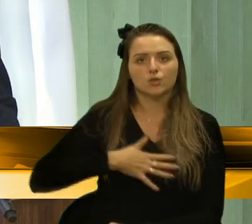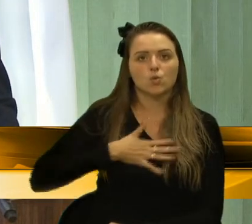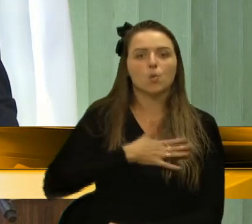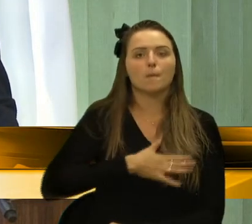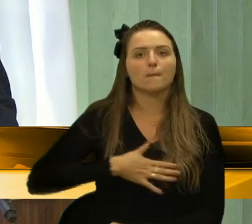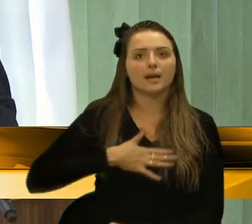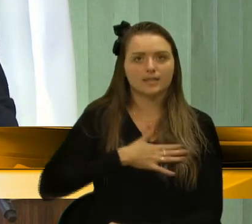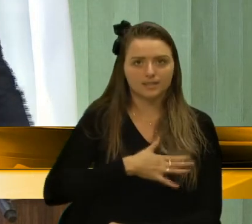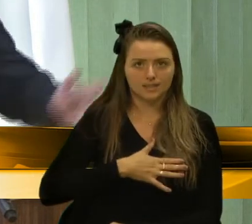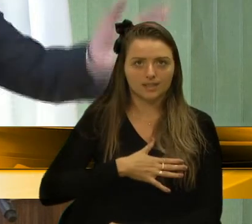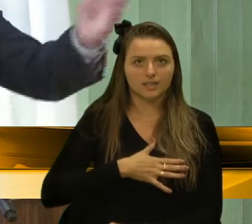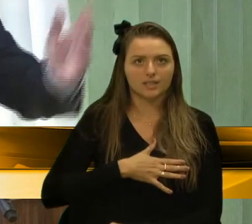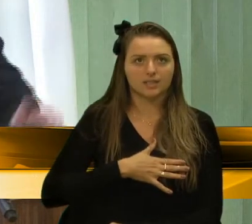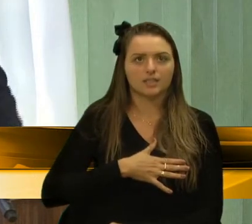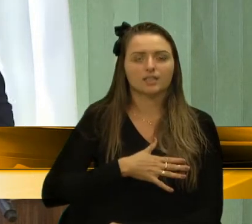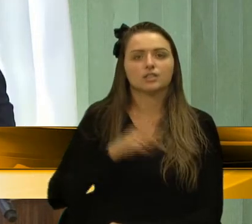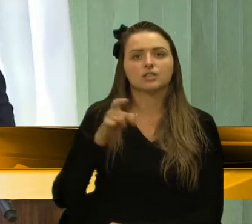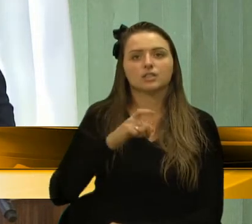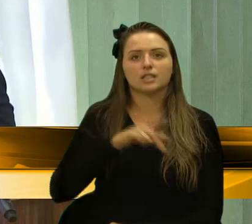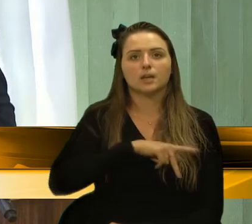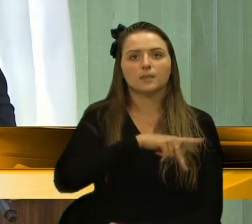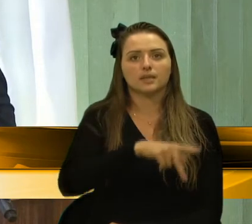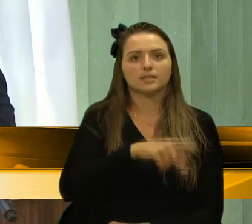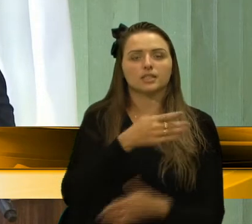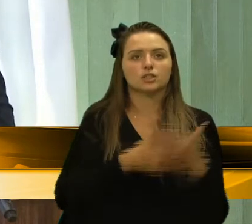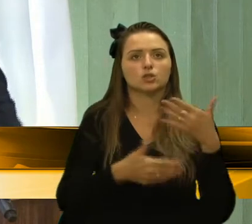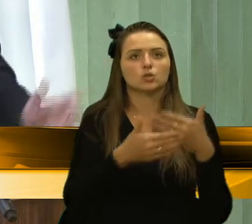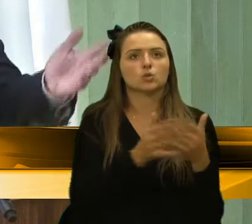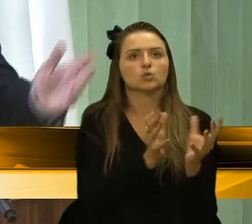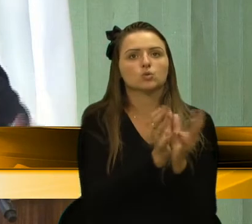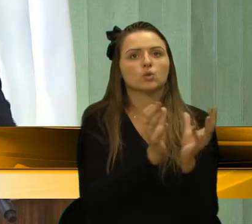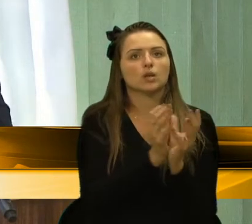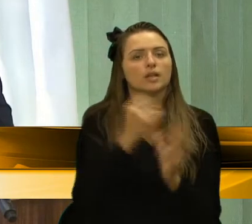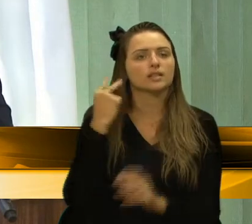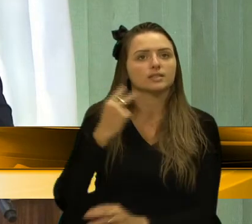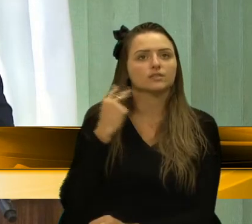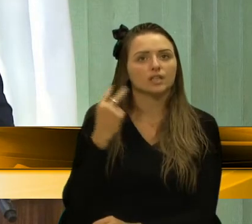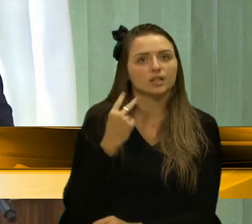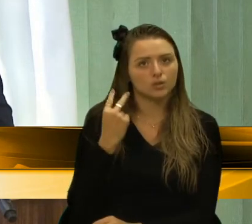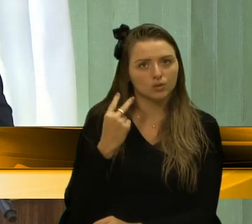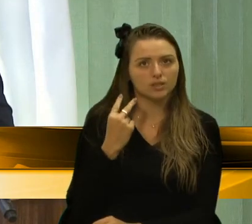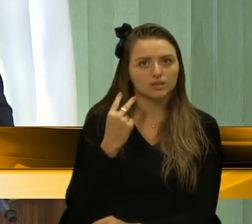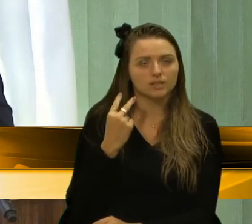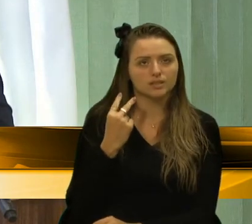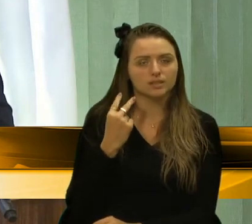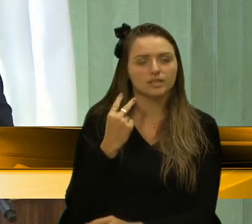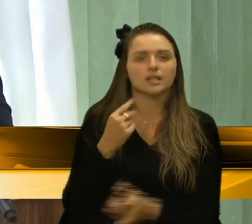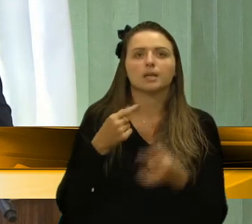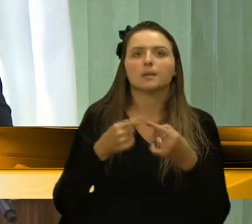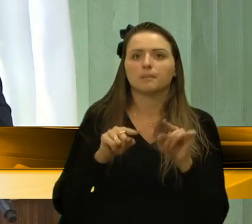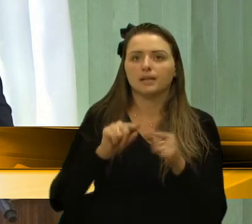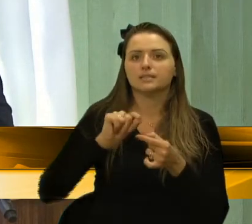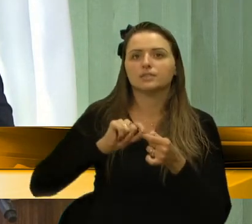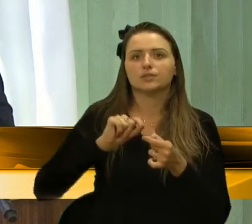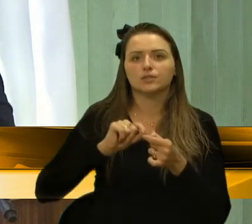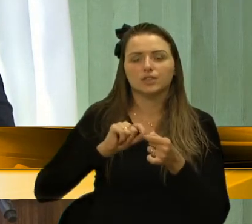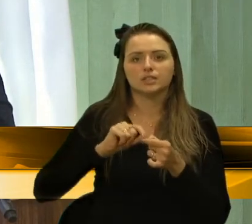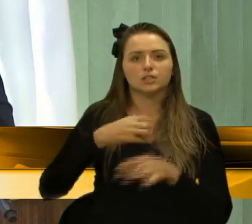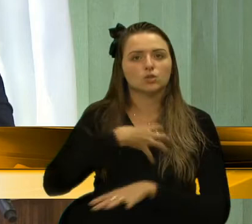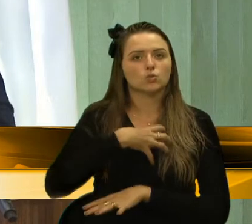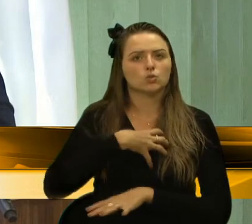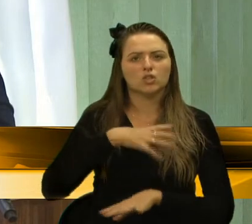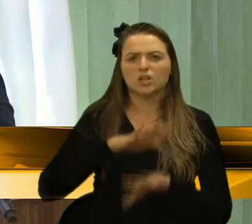de comandar todos os meus colegas vereadores, se assim eu posso dizer, mas fiz da forma mais